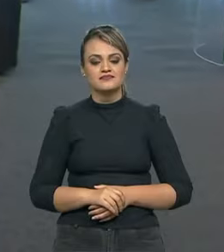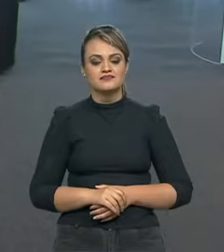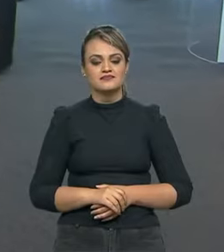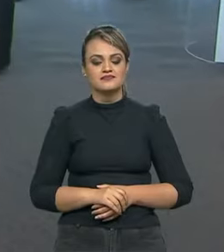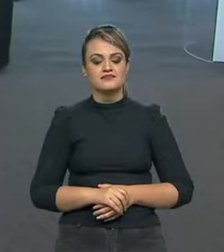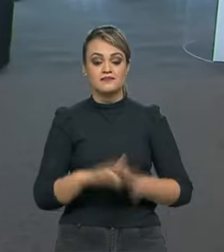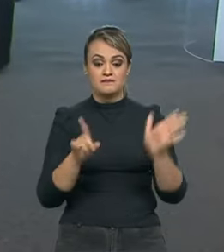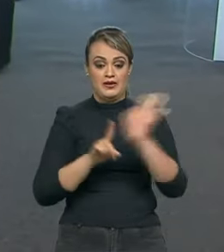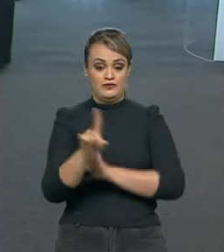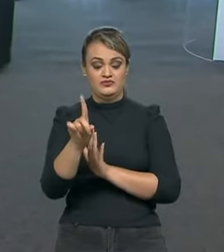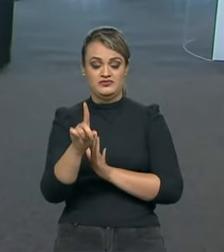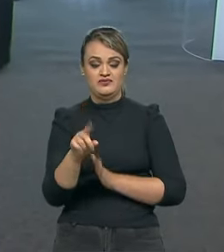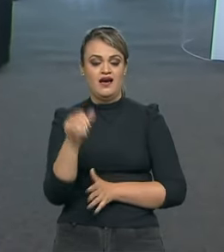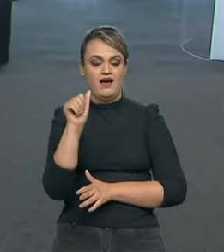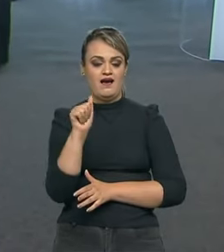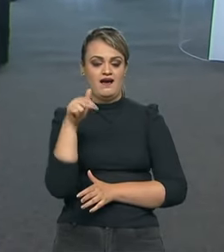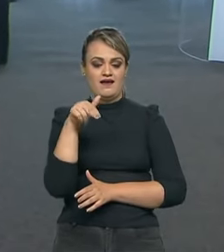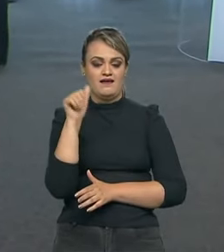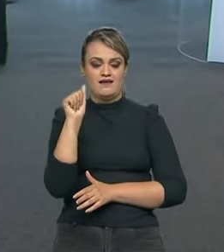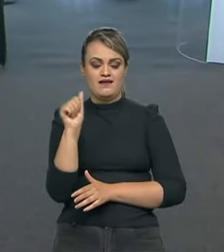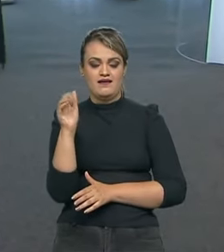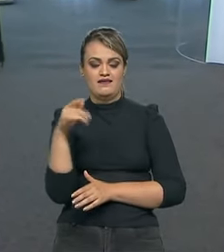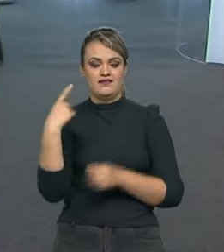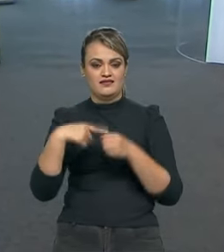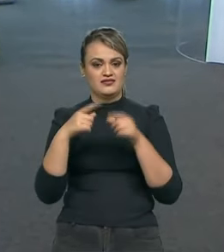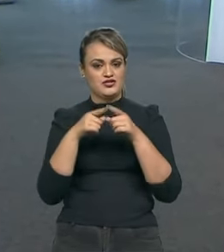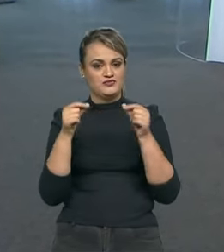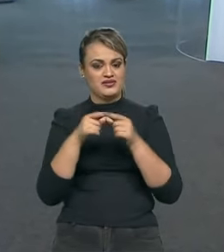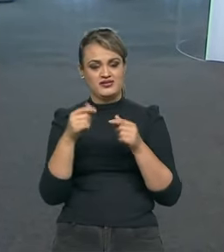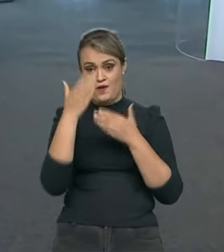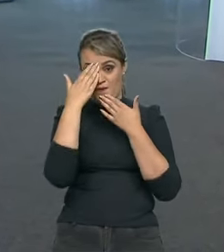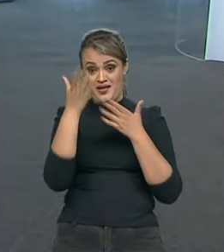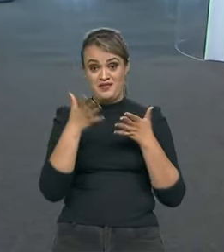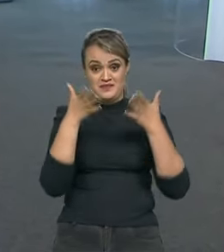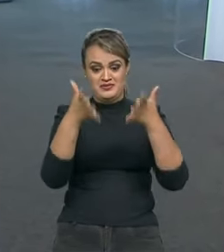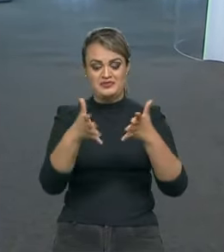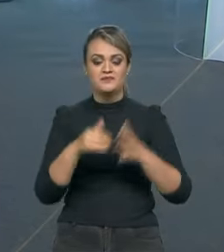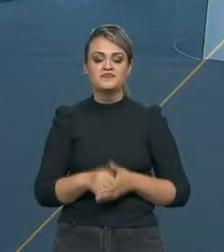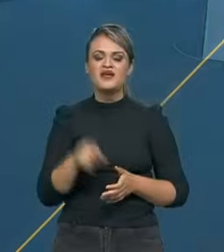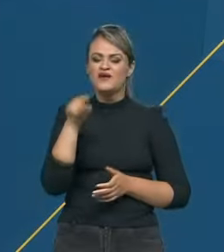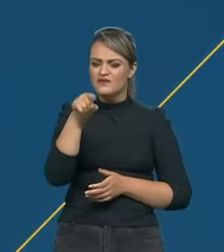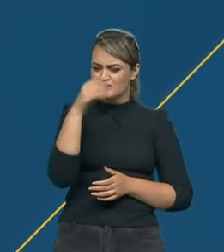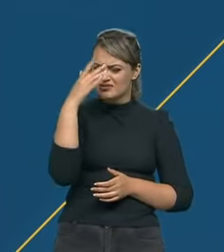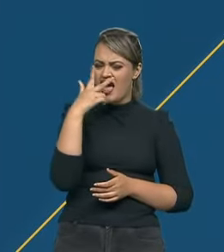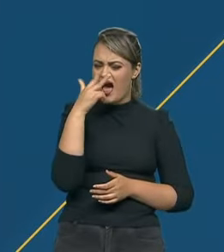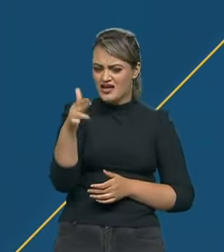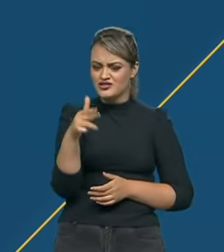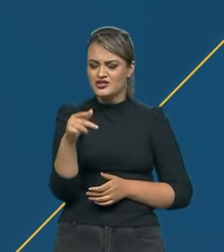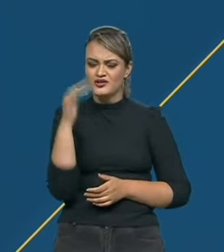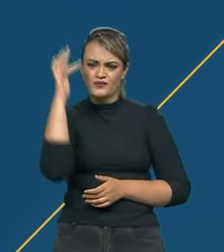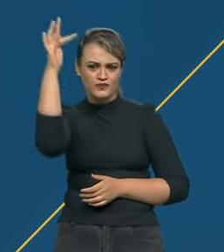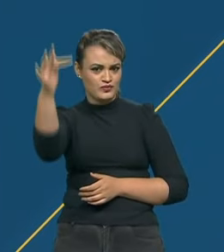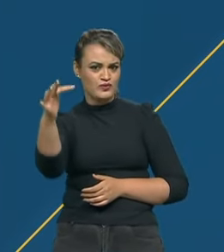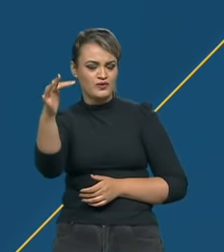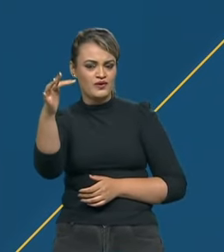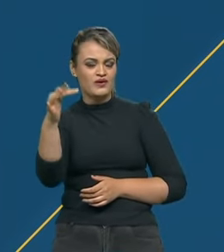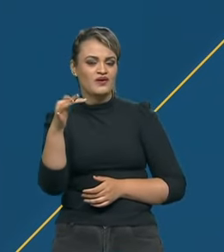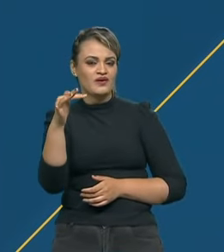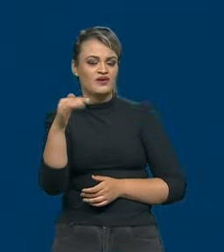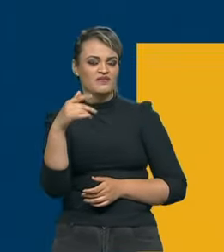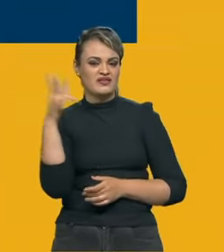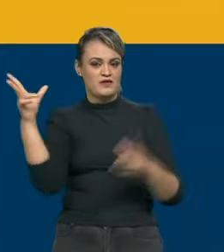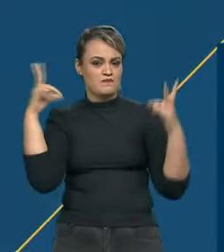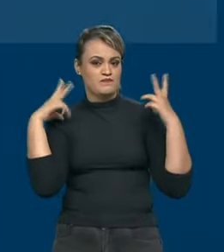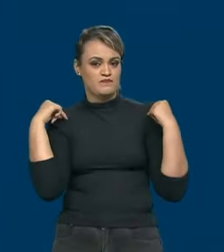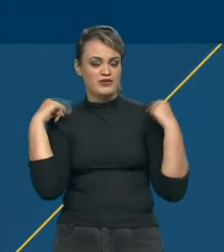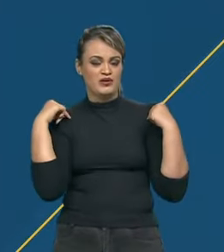A pergunta é da Ana Paula Gonzalez, aqui de Brasília. Aliás, obrigada pela participação. Você acredita, Nelson, que num futuro próximo nós teremos pilotos